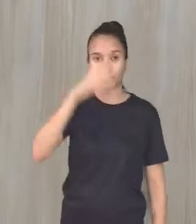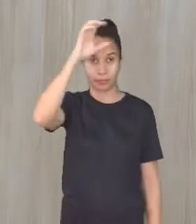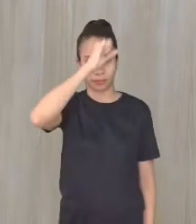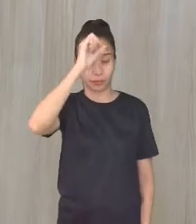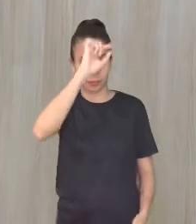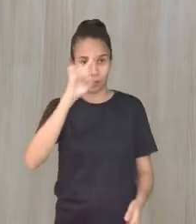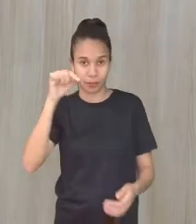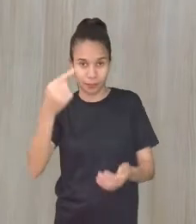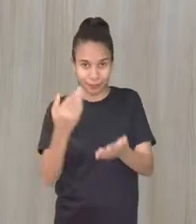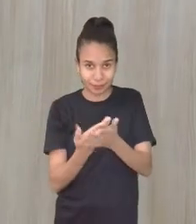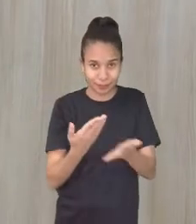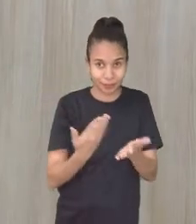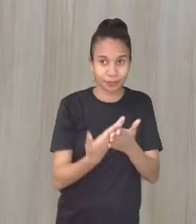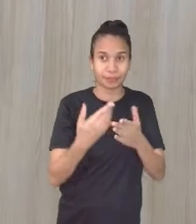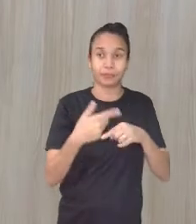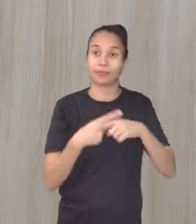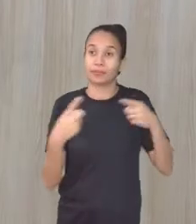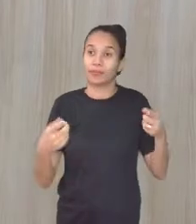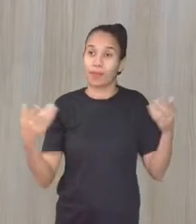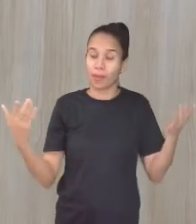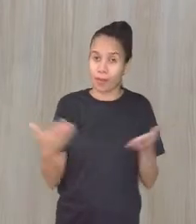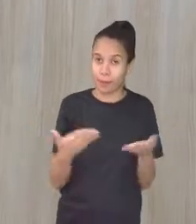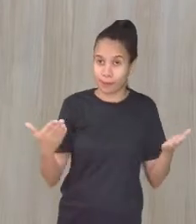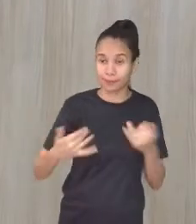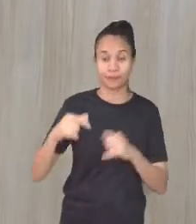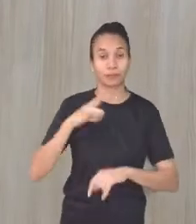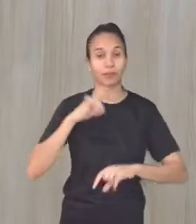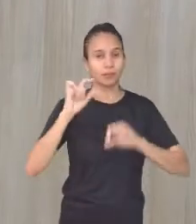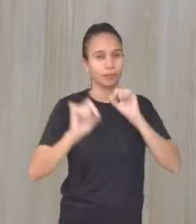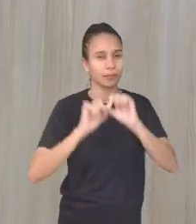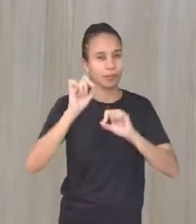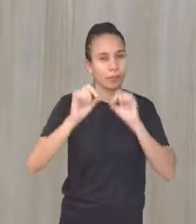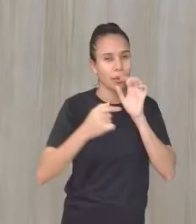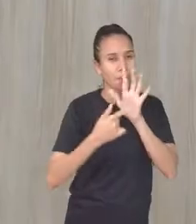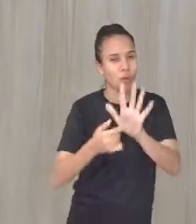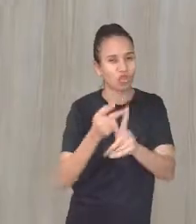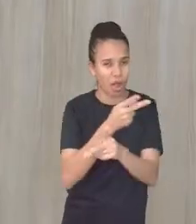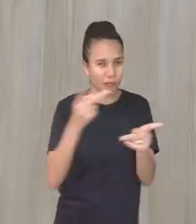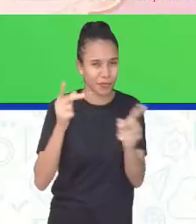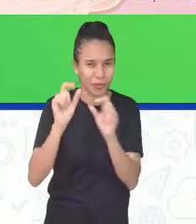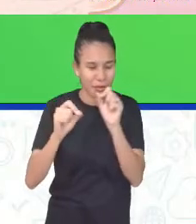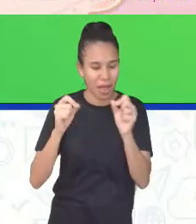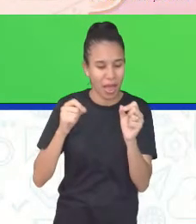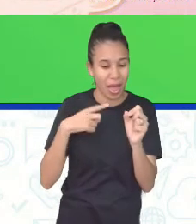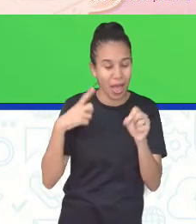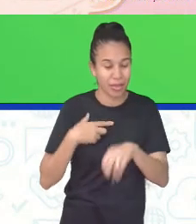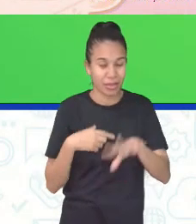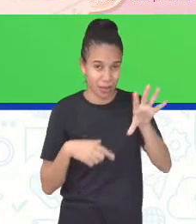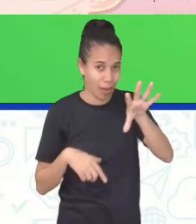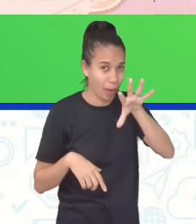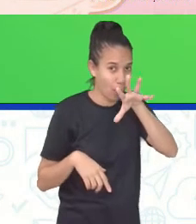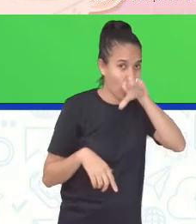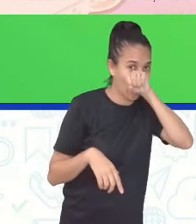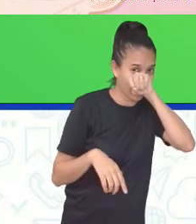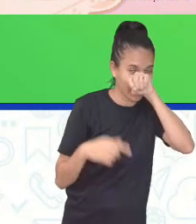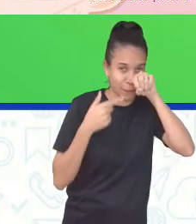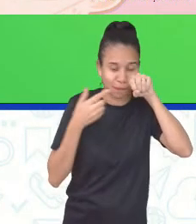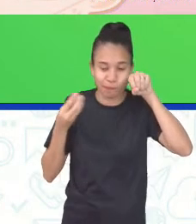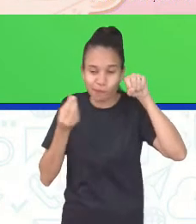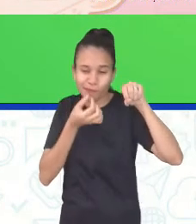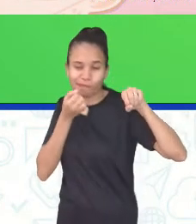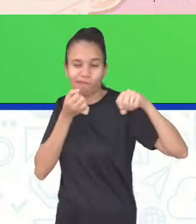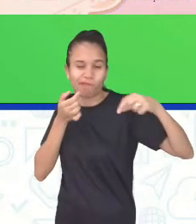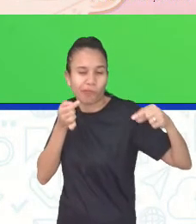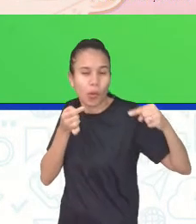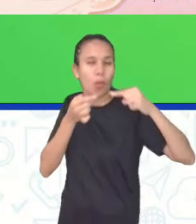próxima aula. Mas agora, eu tenho uma curiosidade que é a relação entre o olfato e o paladar.